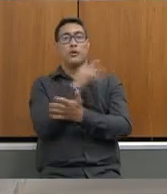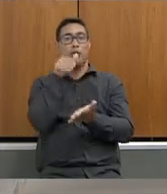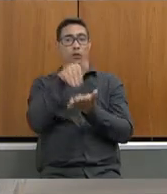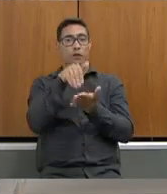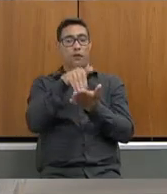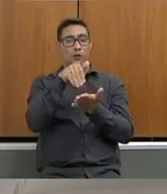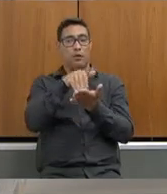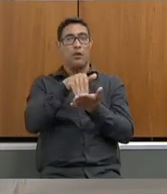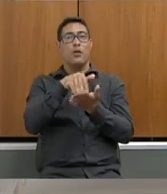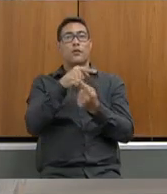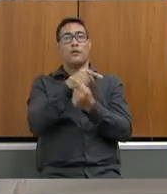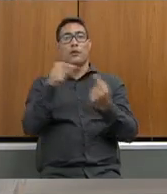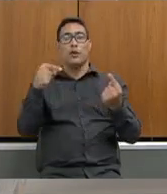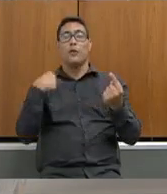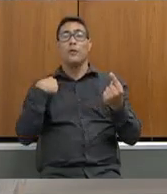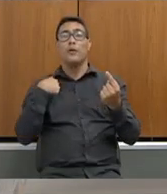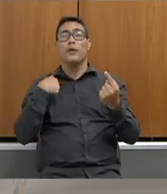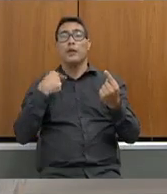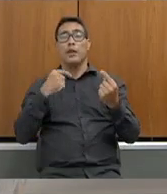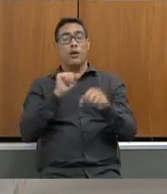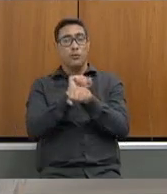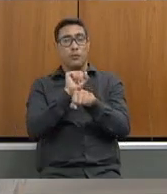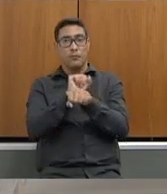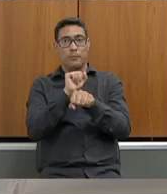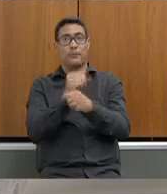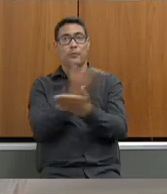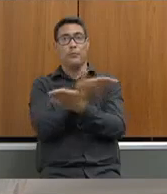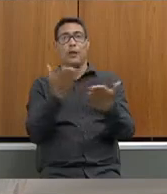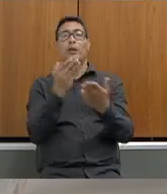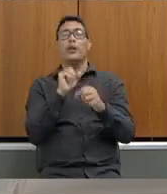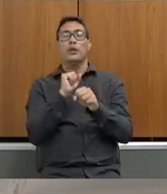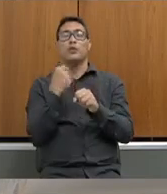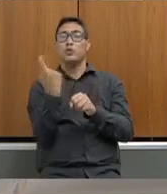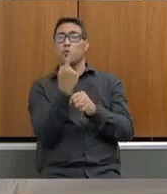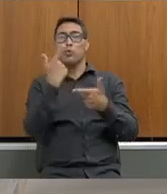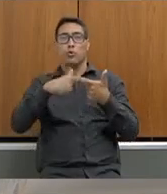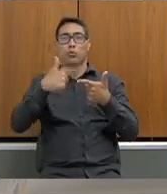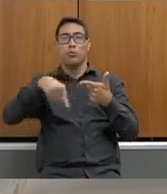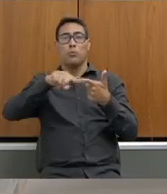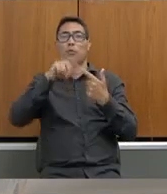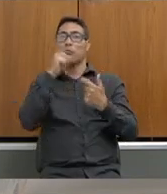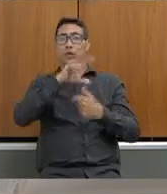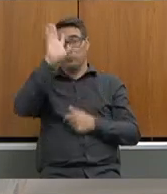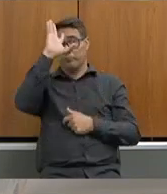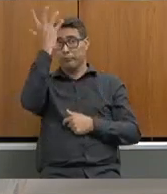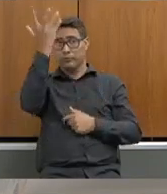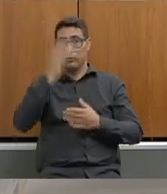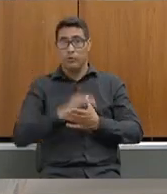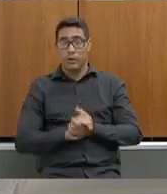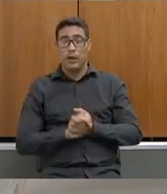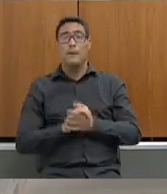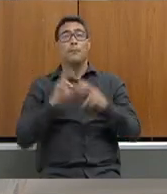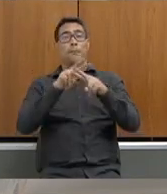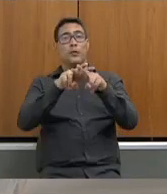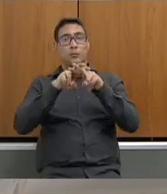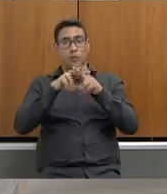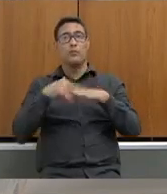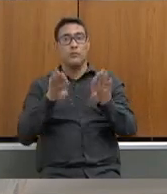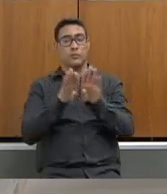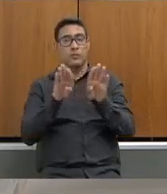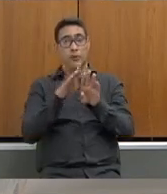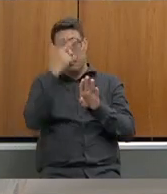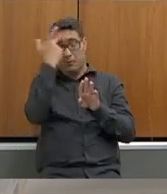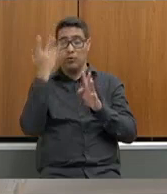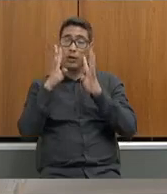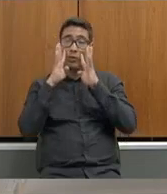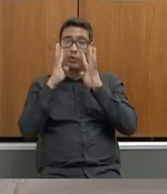e eu aguardo os retornos exatamente na expectativa de que todos os problemas sejam solucionados por esse motivo prestando contas a quem está nos